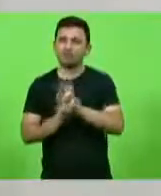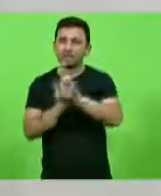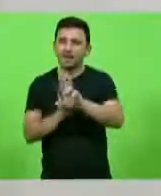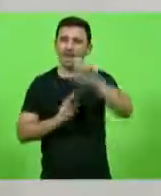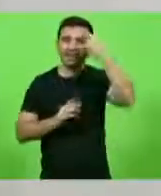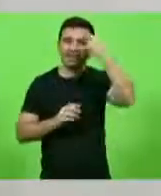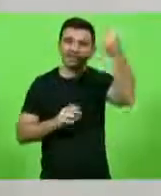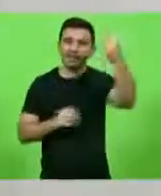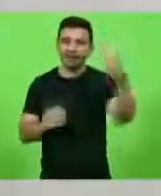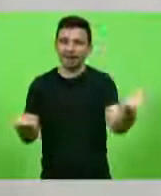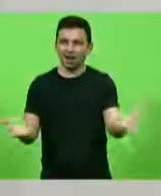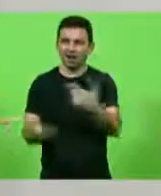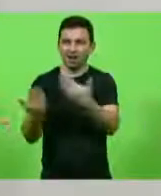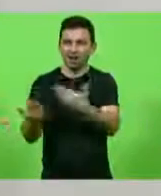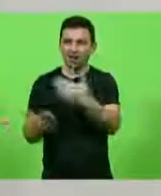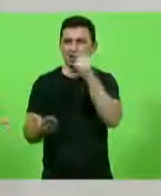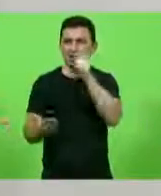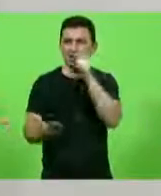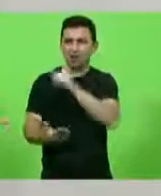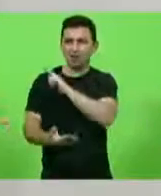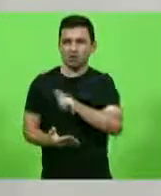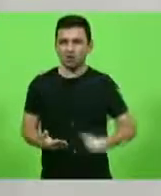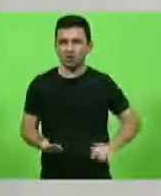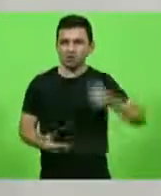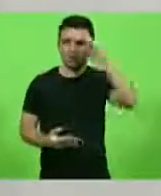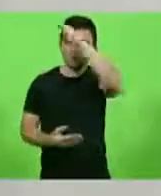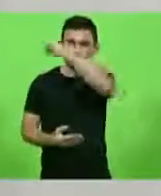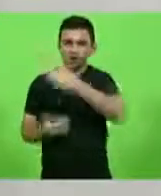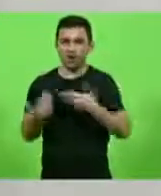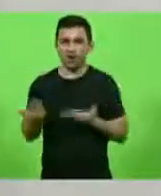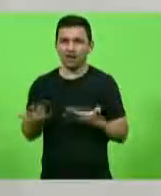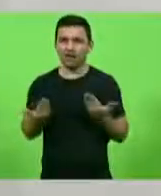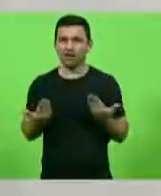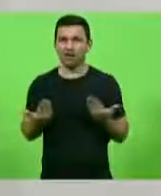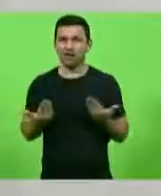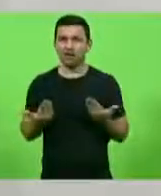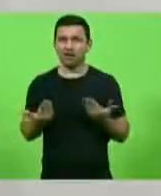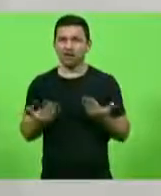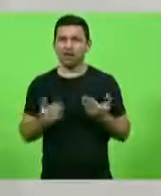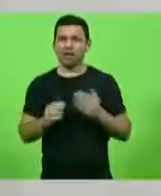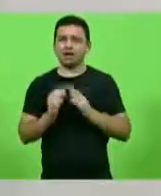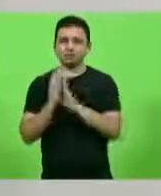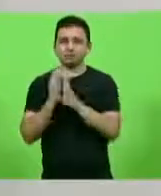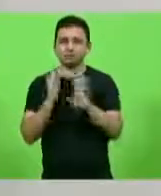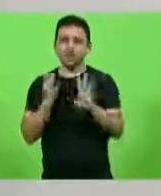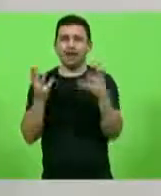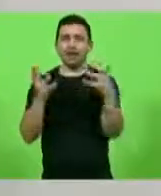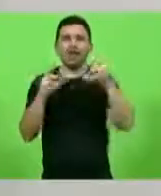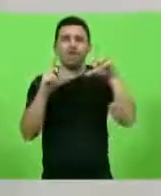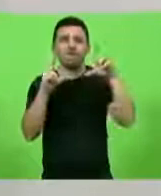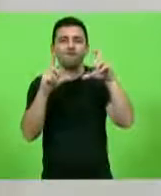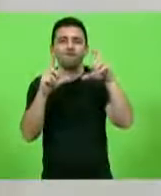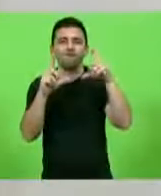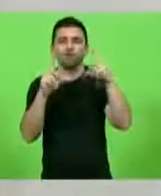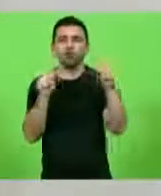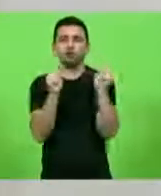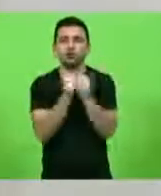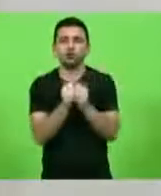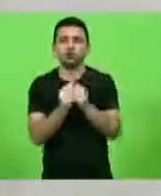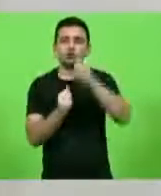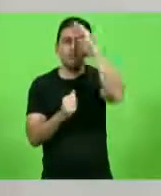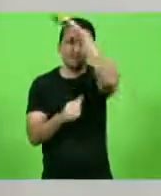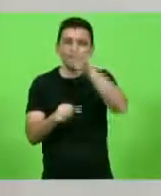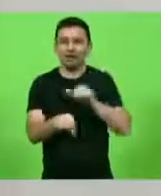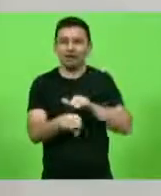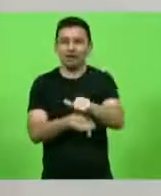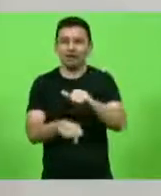quiserem, mas a governadora do Bolsonaro, que vai lá e fica na fila para tirar fotinho com o presidente Bolsonaro para enganar